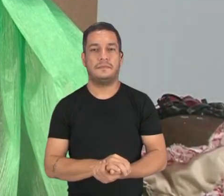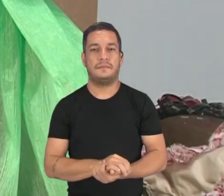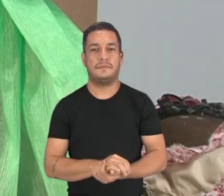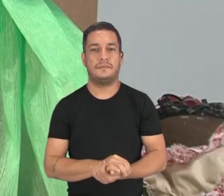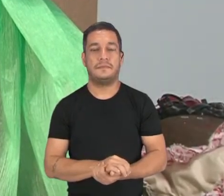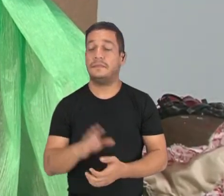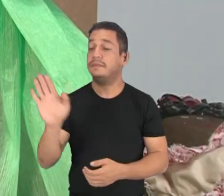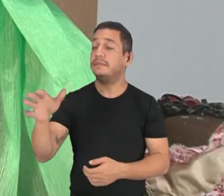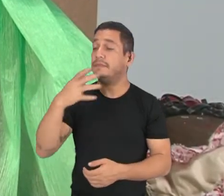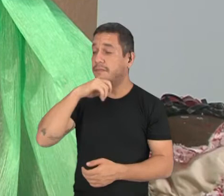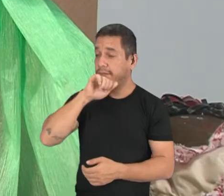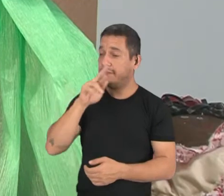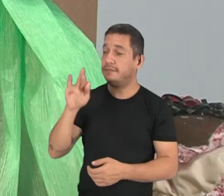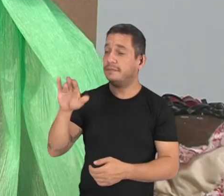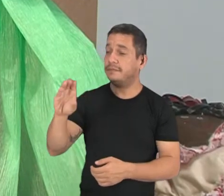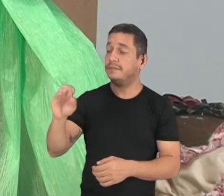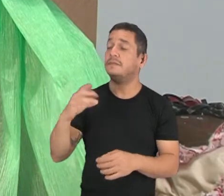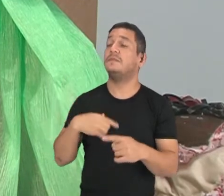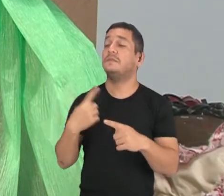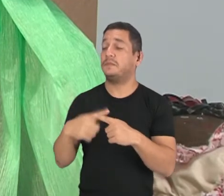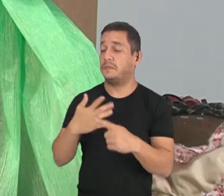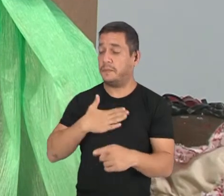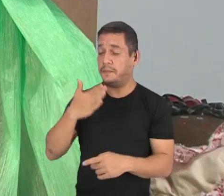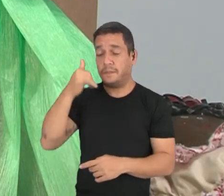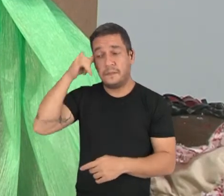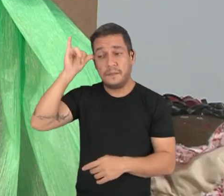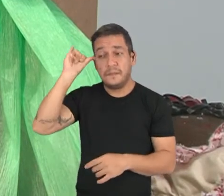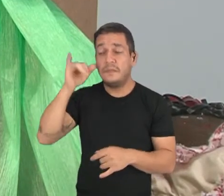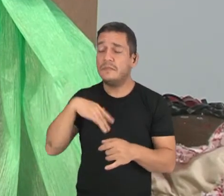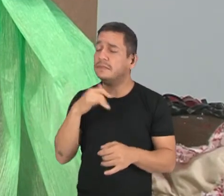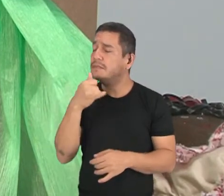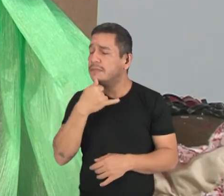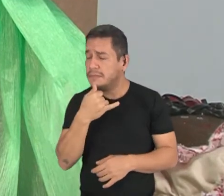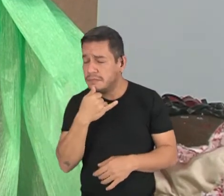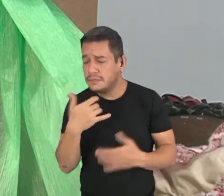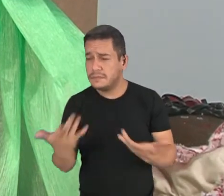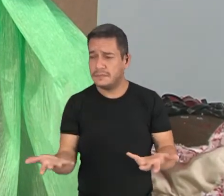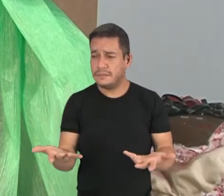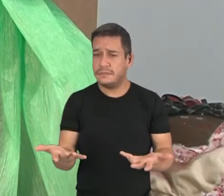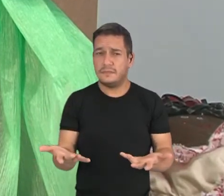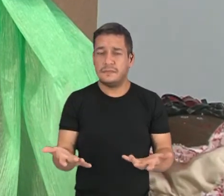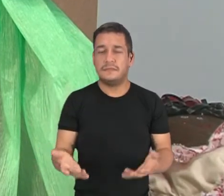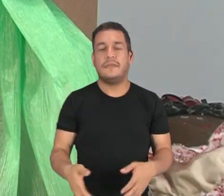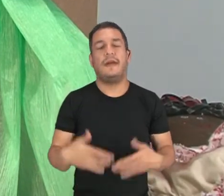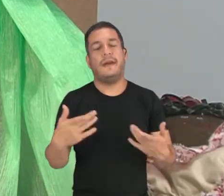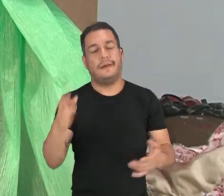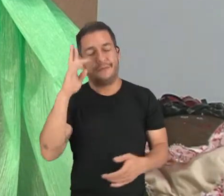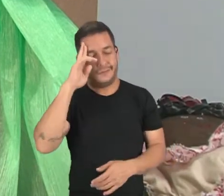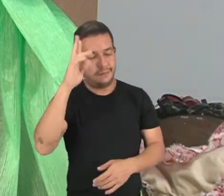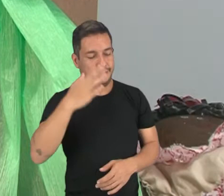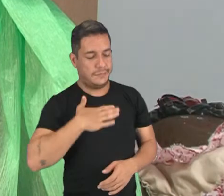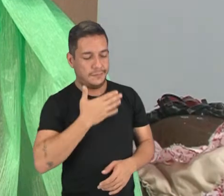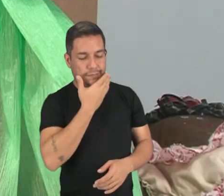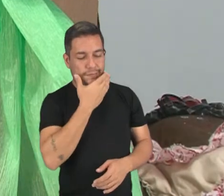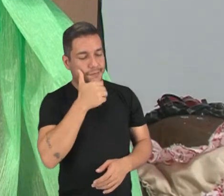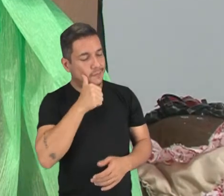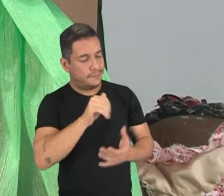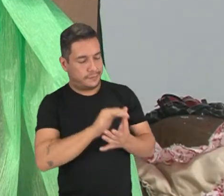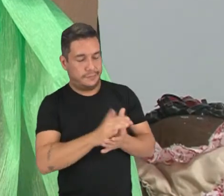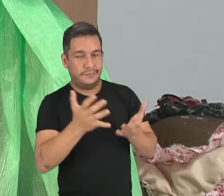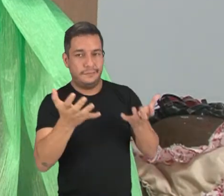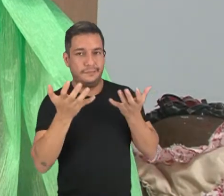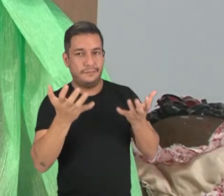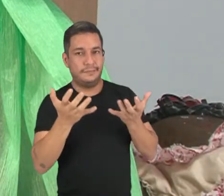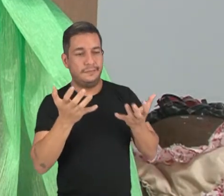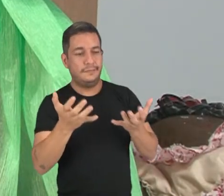Pai Francisco, por que que meu boi está triste? Ah, patrão, é minha esposa que queria, pai